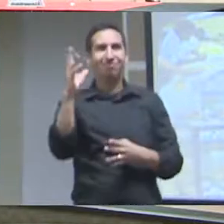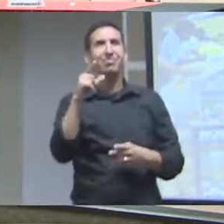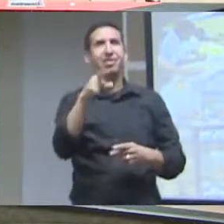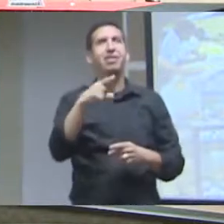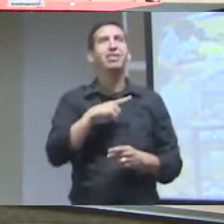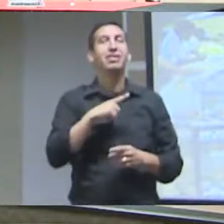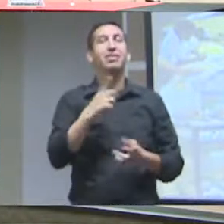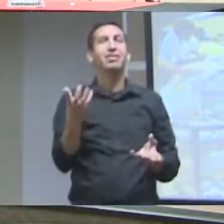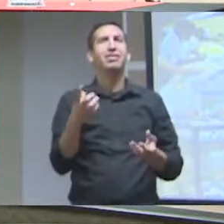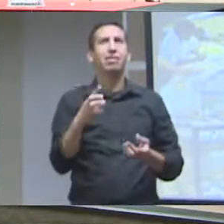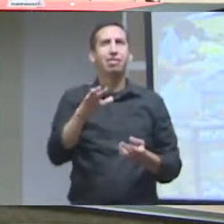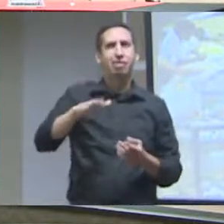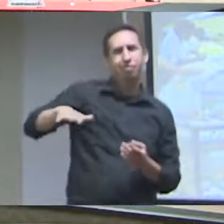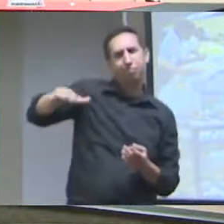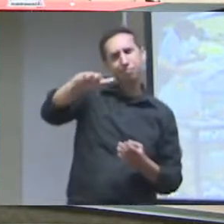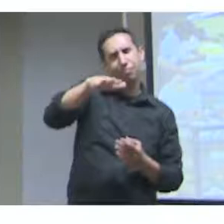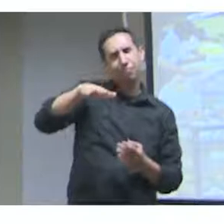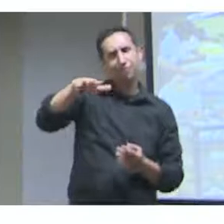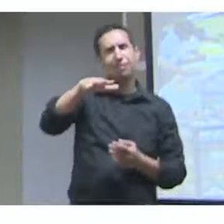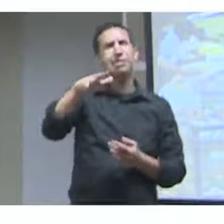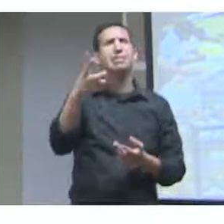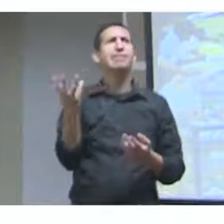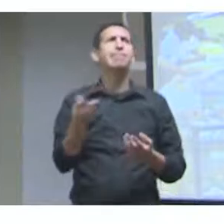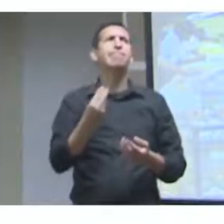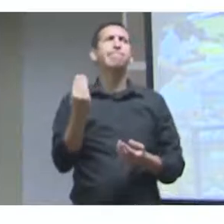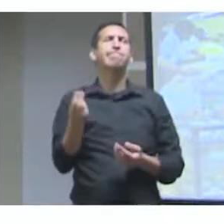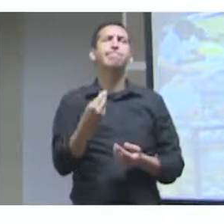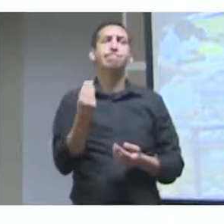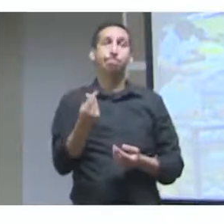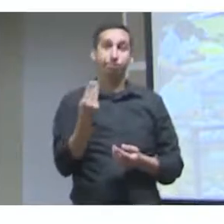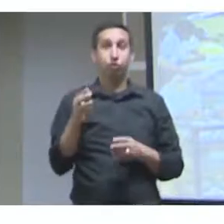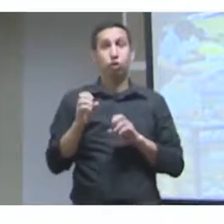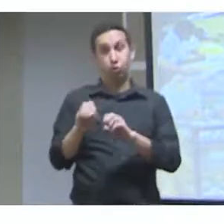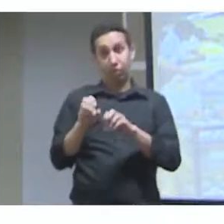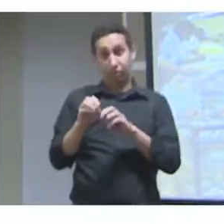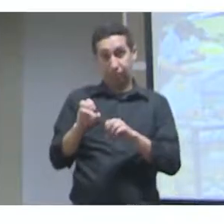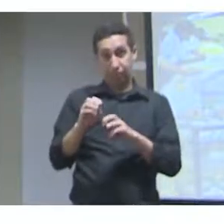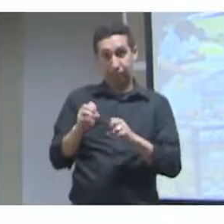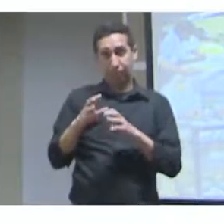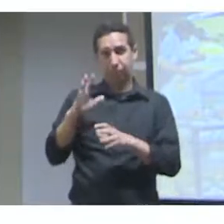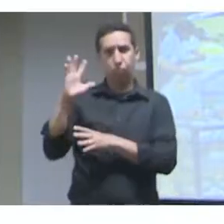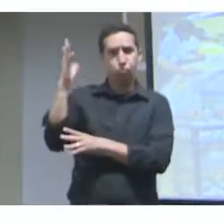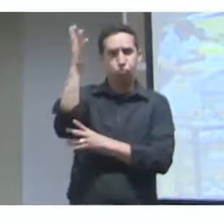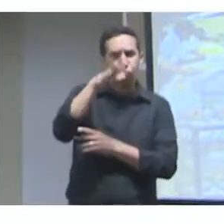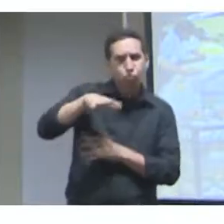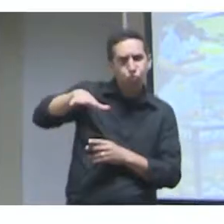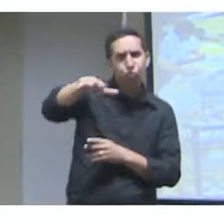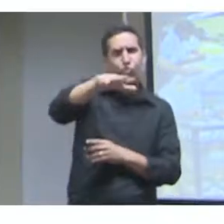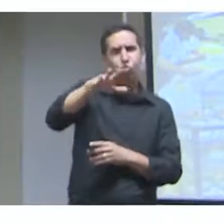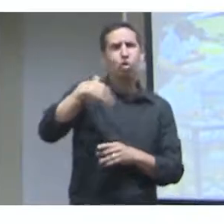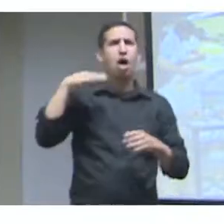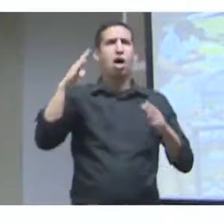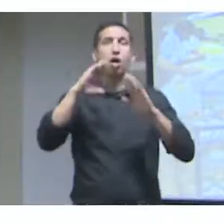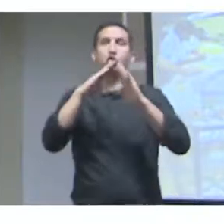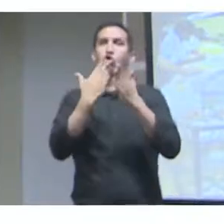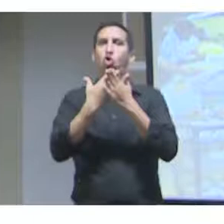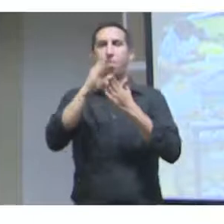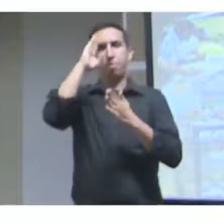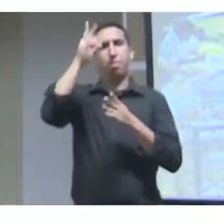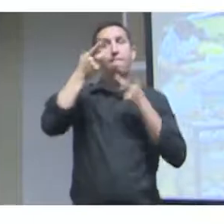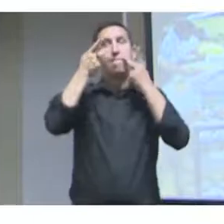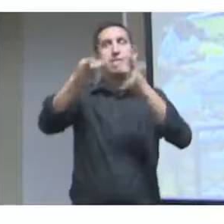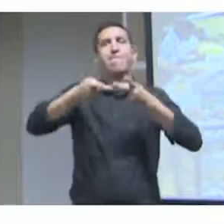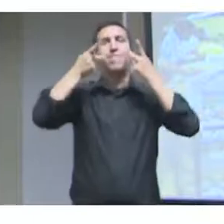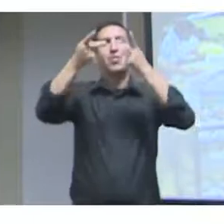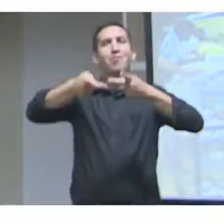do nosso prédio do herbário com uma área de educação ambiental, as escolas